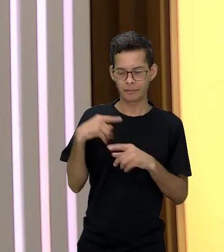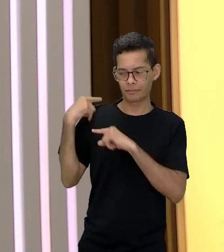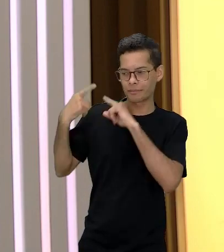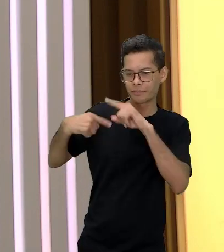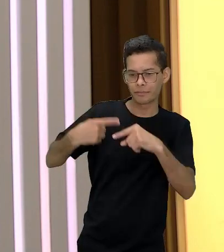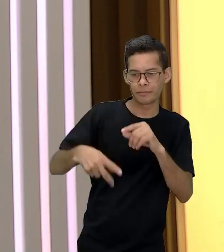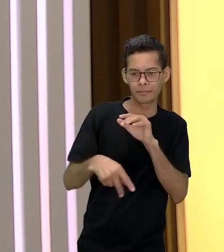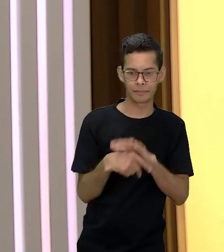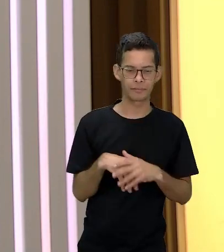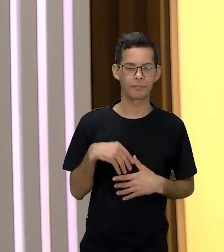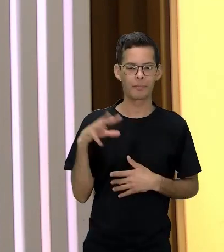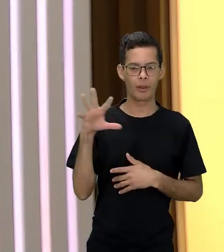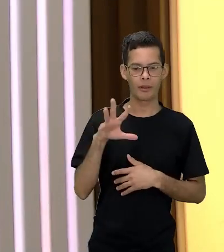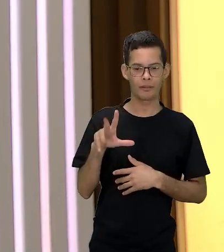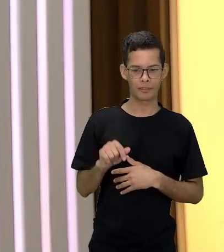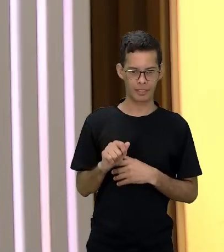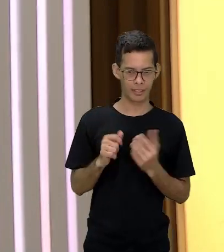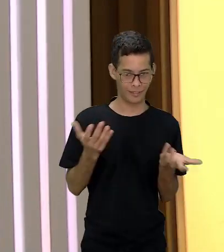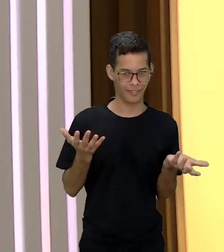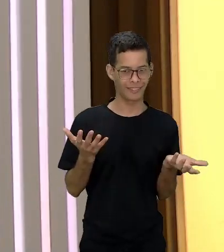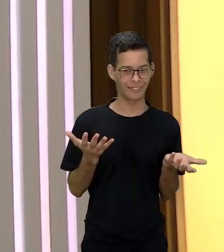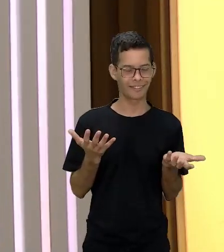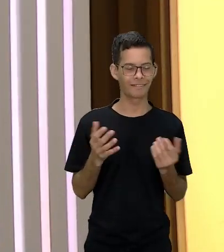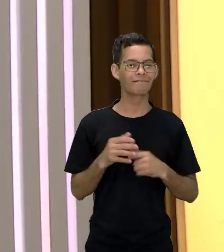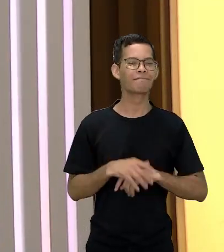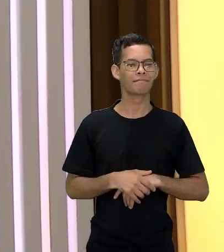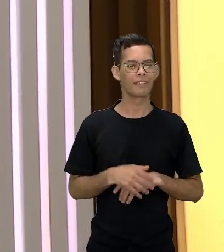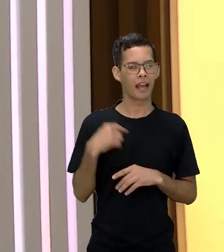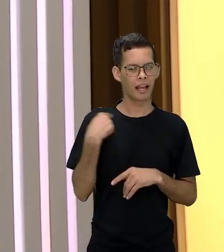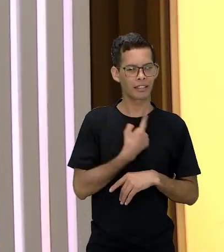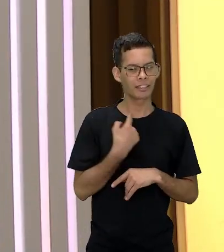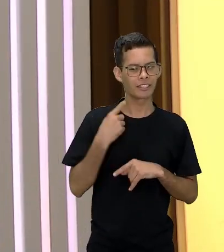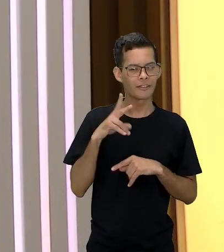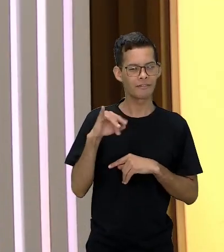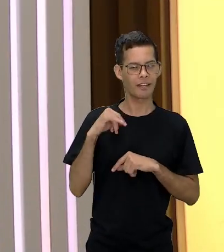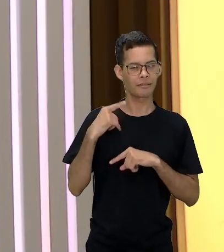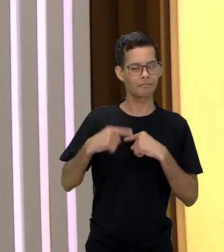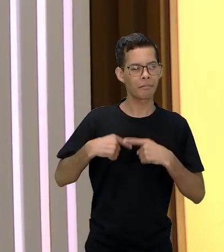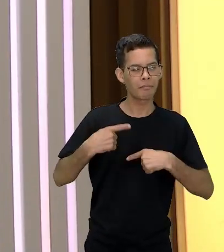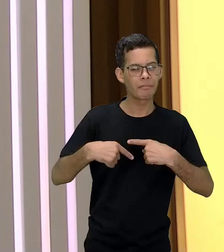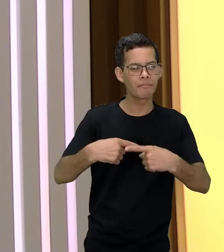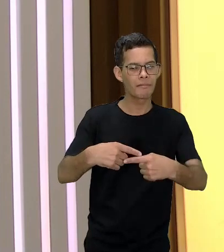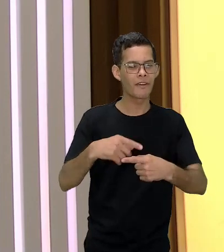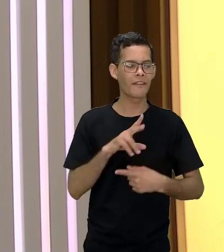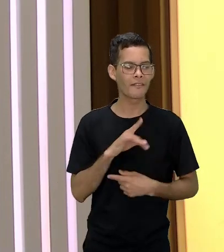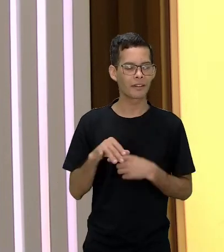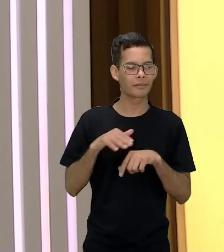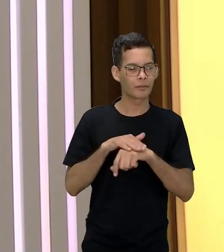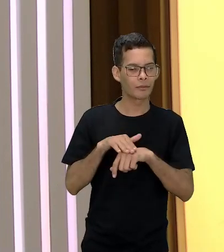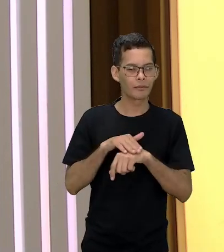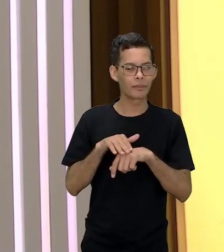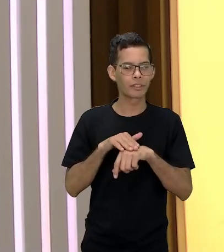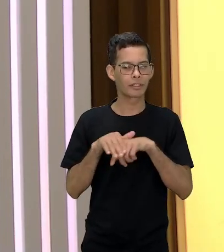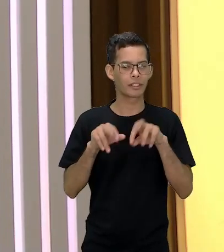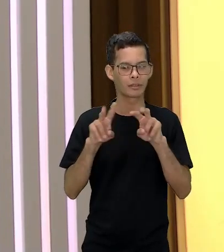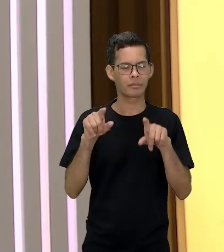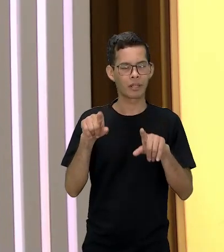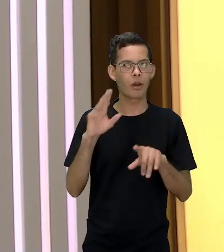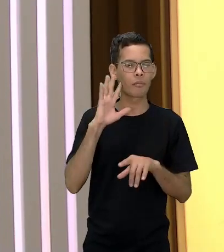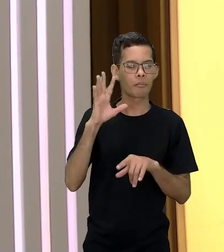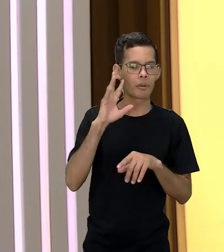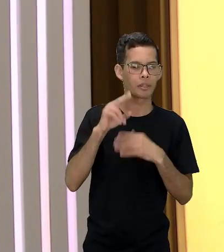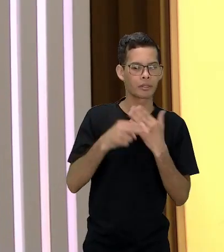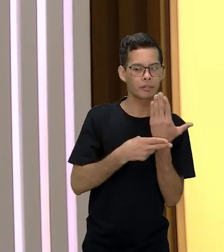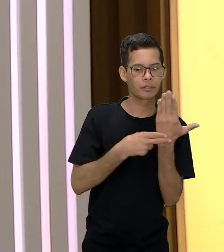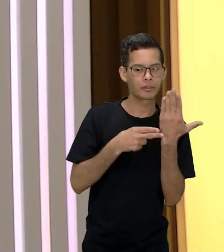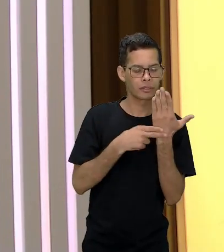poderes e ela não se submete. É isso que a gente vai ver ao longo da nossa conversa. Agora, pensando um pouquinho na autora, na Marisa, ela se